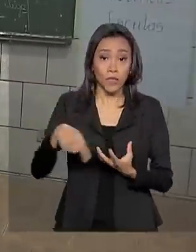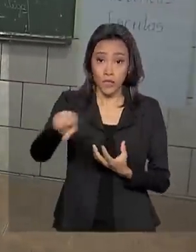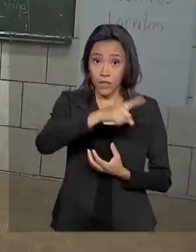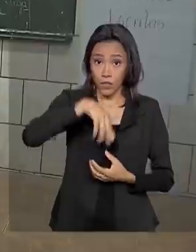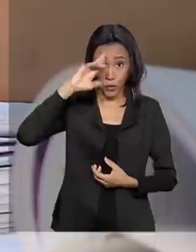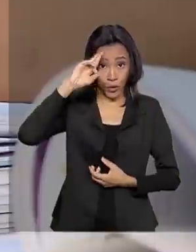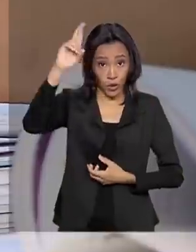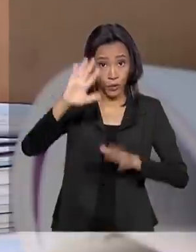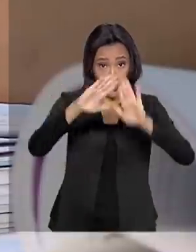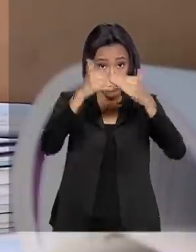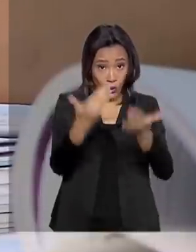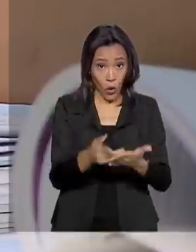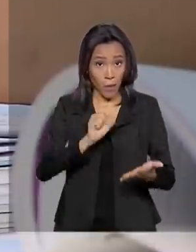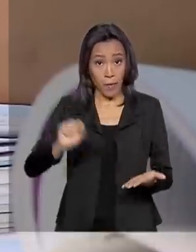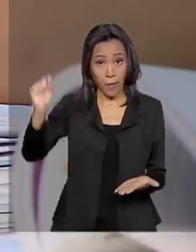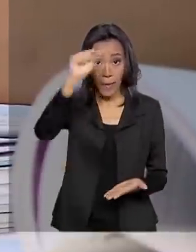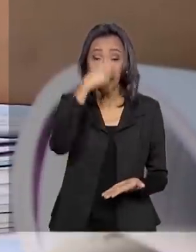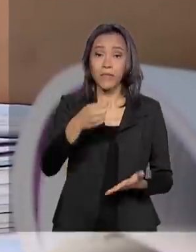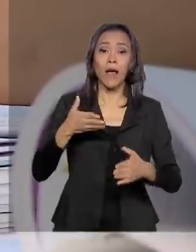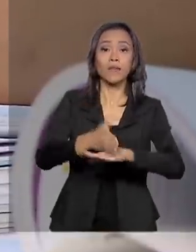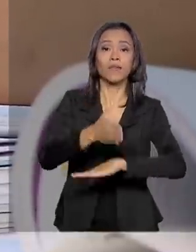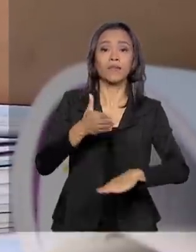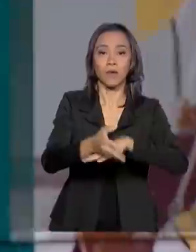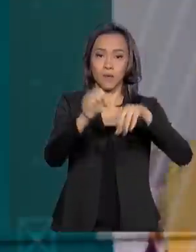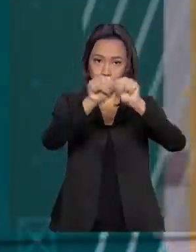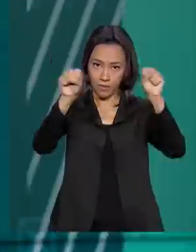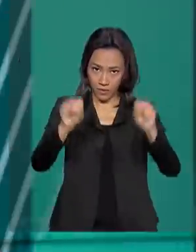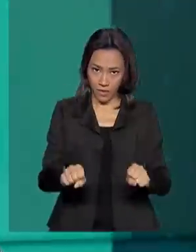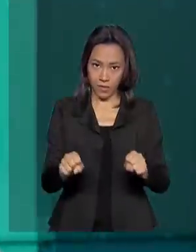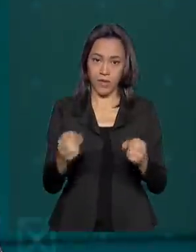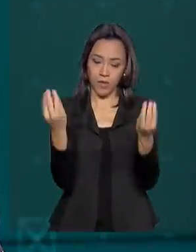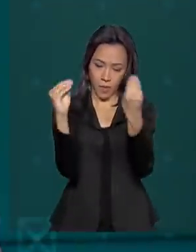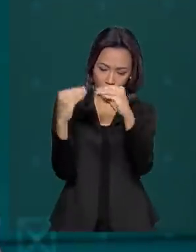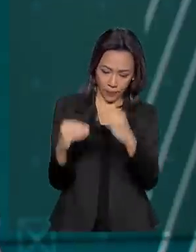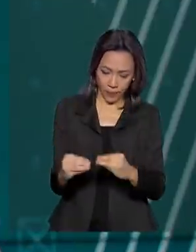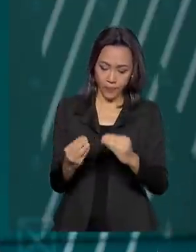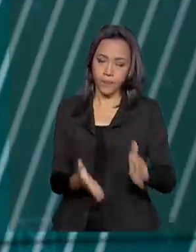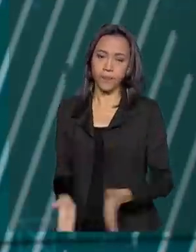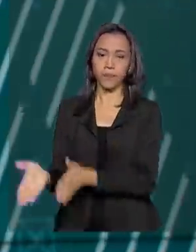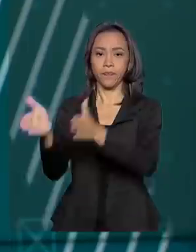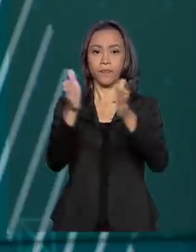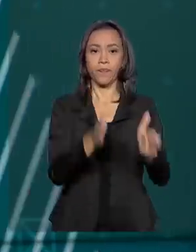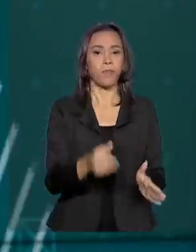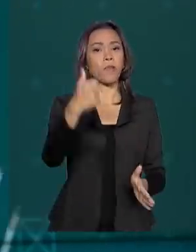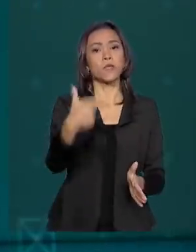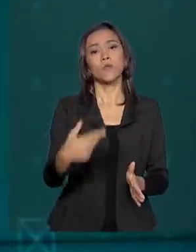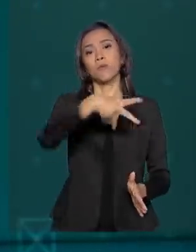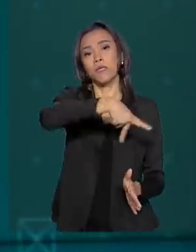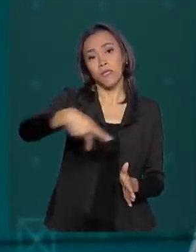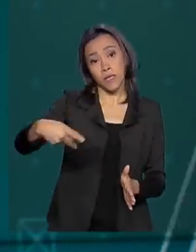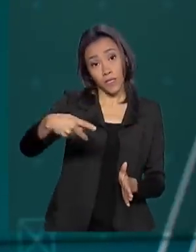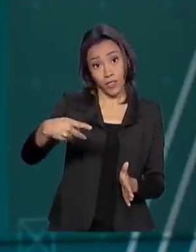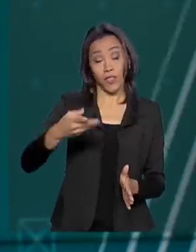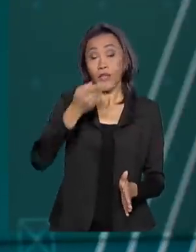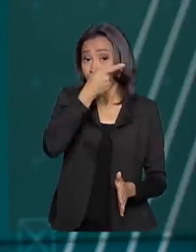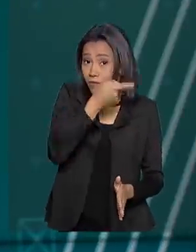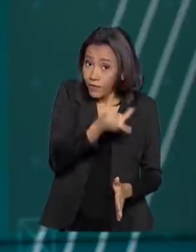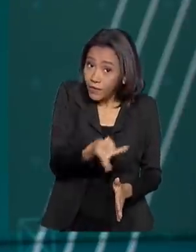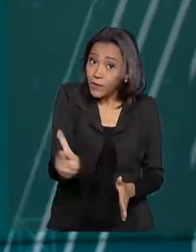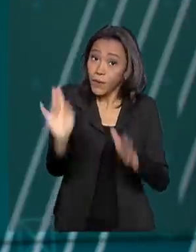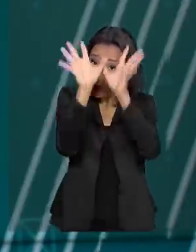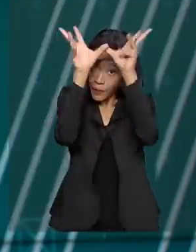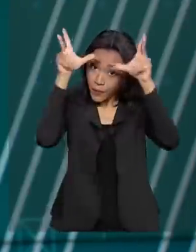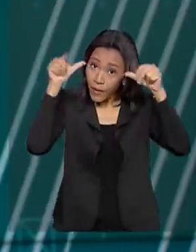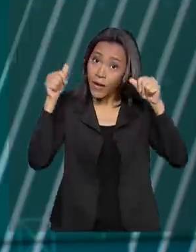devem acessar o sistema EducaCenso. O vice-presidente Hamilton Mourão visitou o Acre nesta quarta-feira.